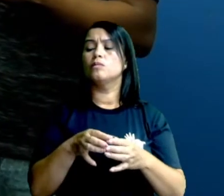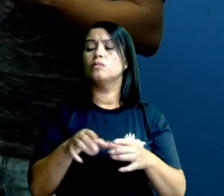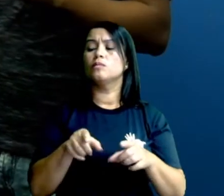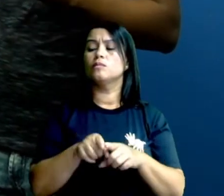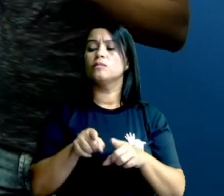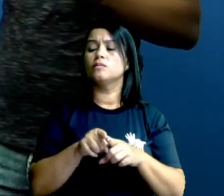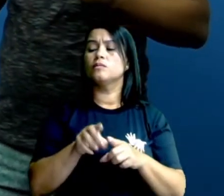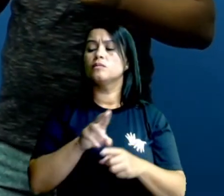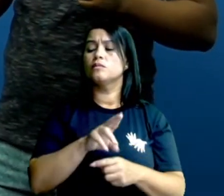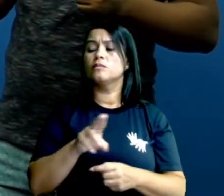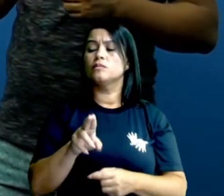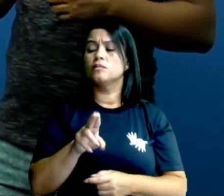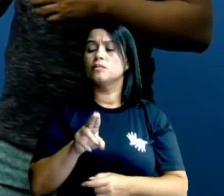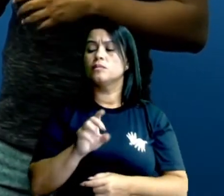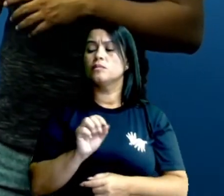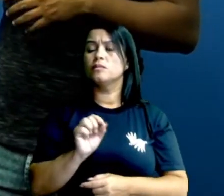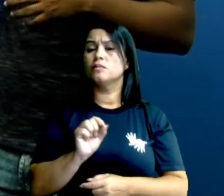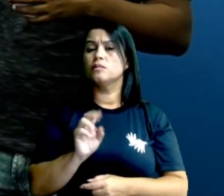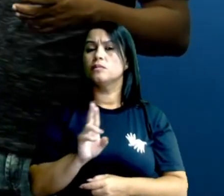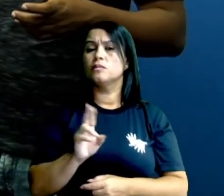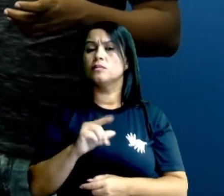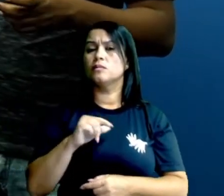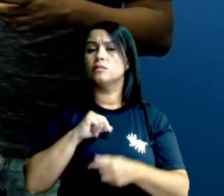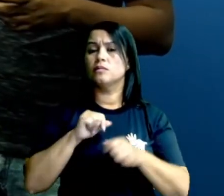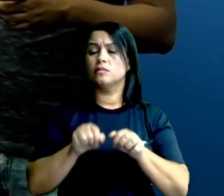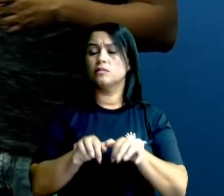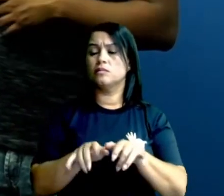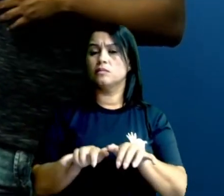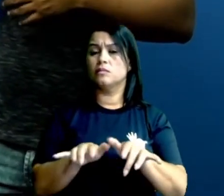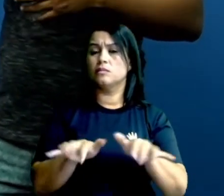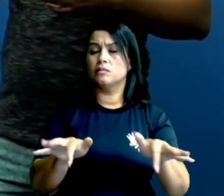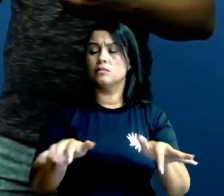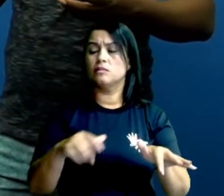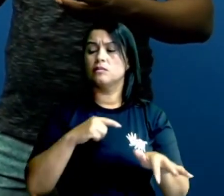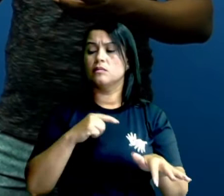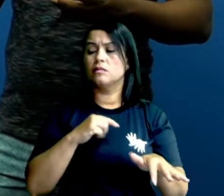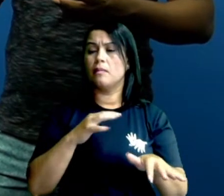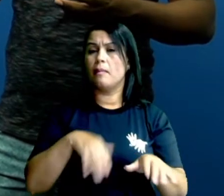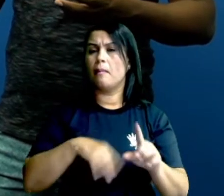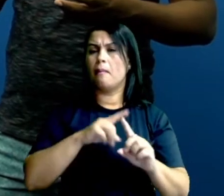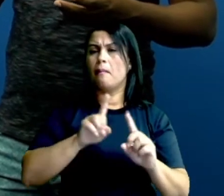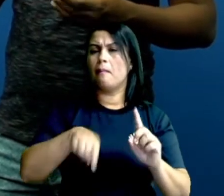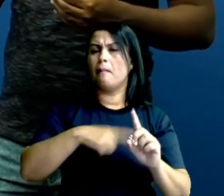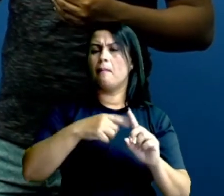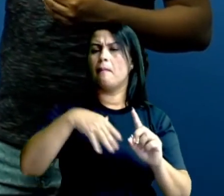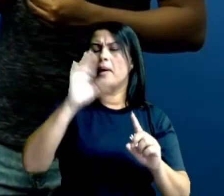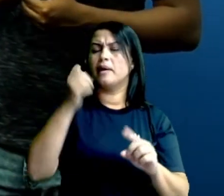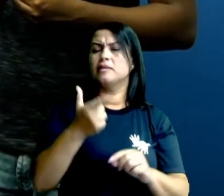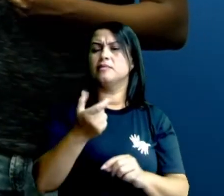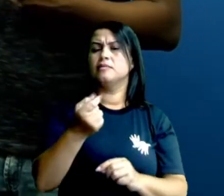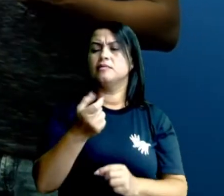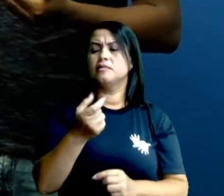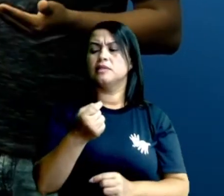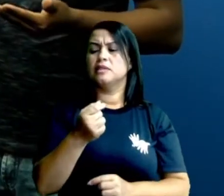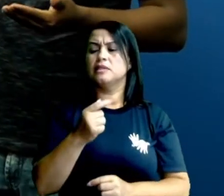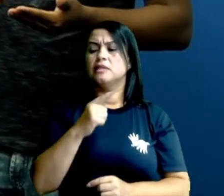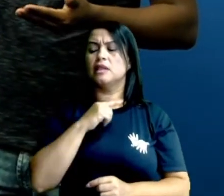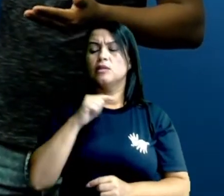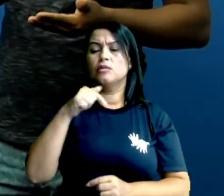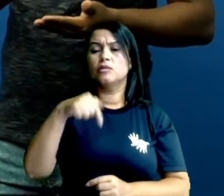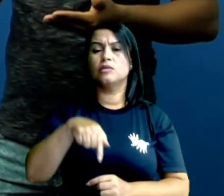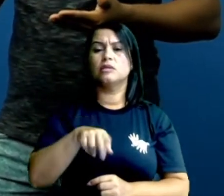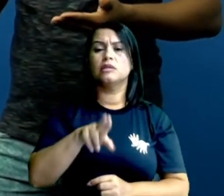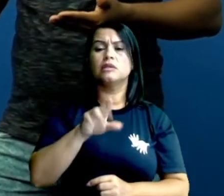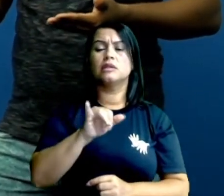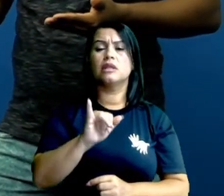são bichinhos mais compridinhos, com bastante patas, com mais de vinte pares de patas, que são os quilópodes